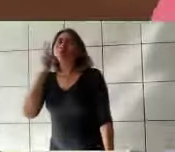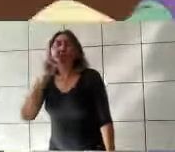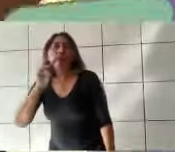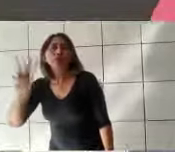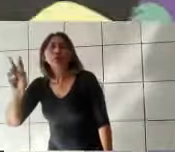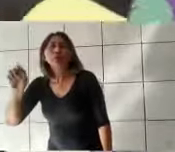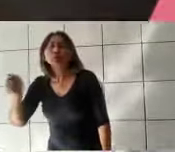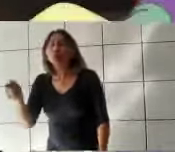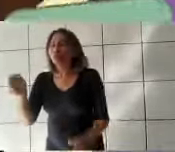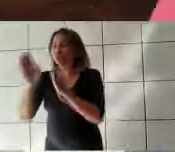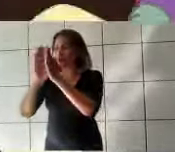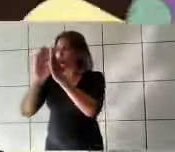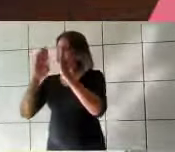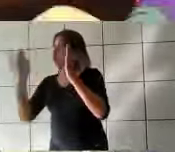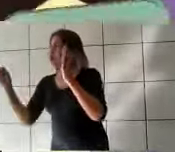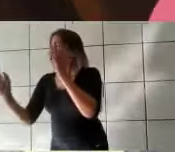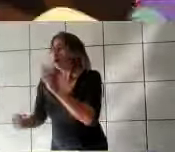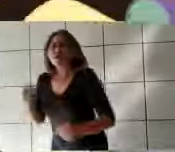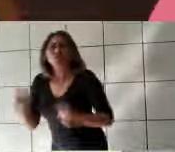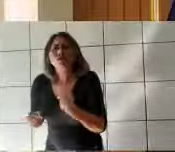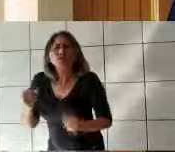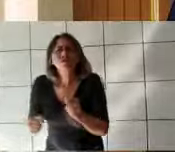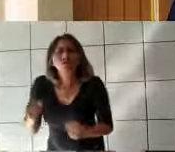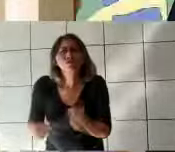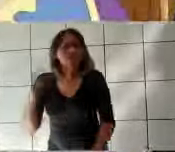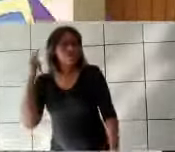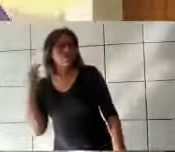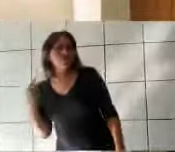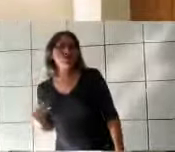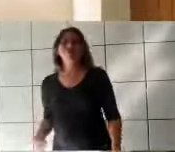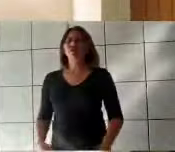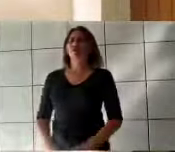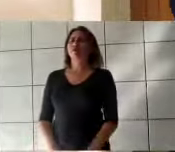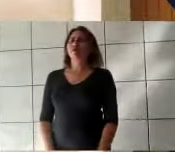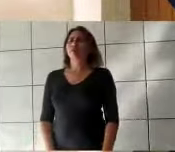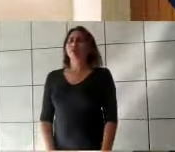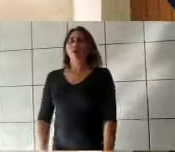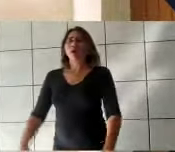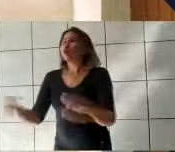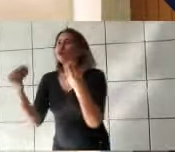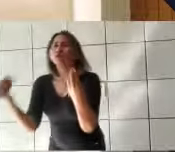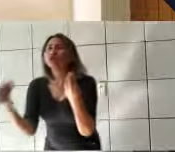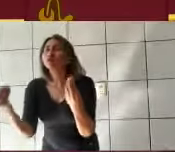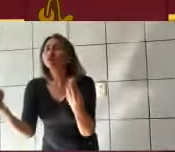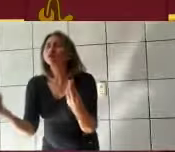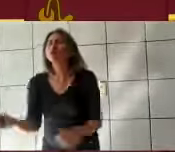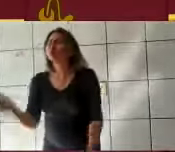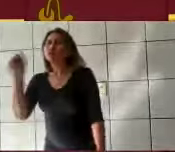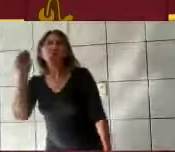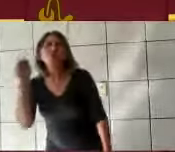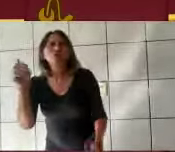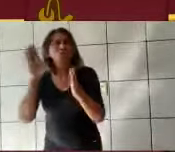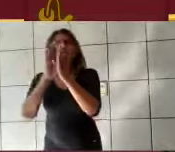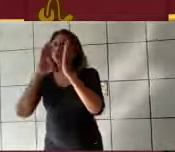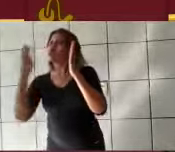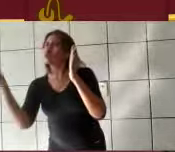Abrindo a porta, ela correu mais rápido que pôde. Ah, mas como? Como você escapou? Por favor,